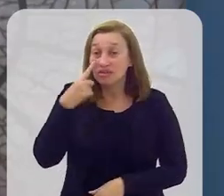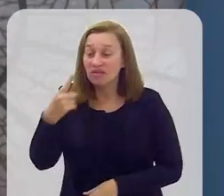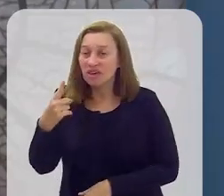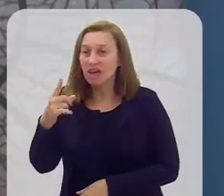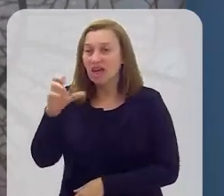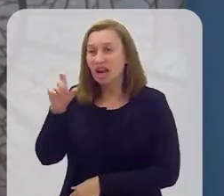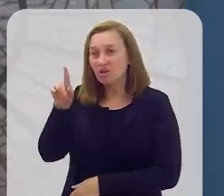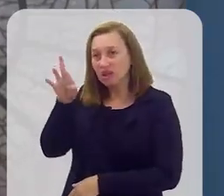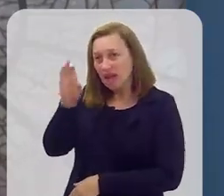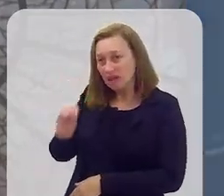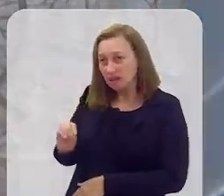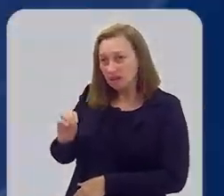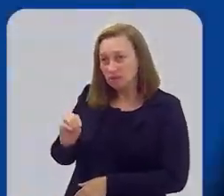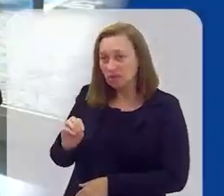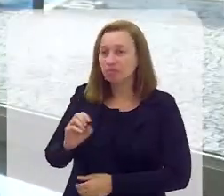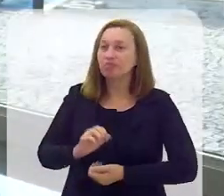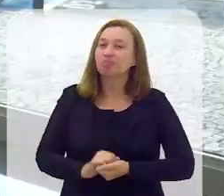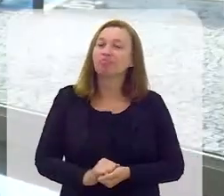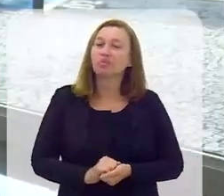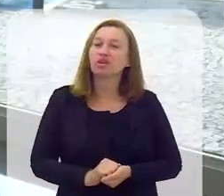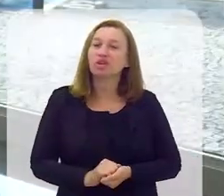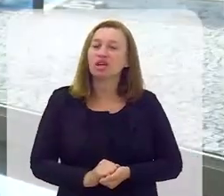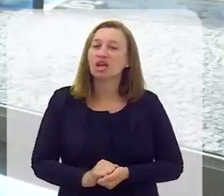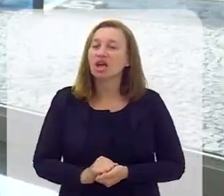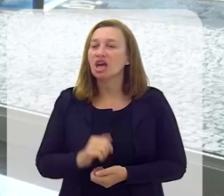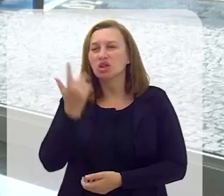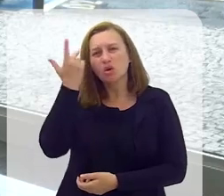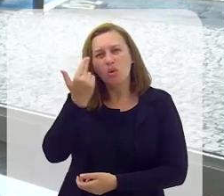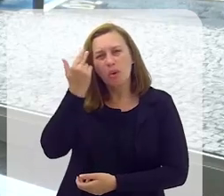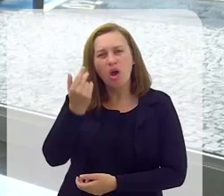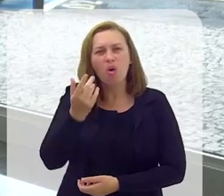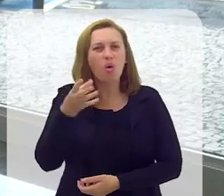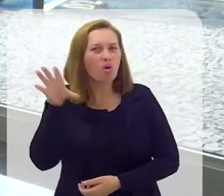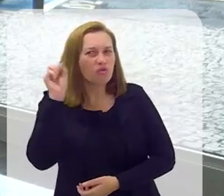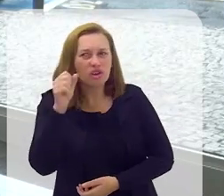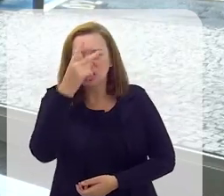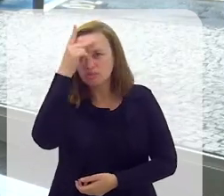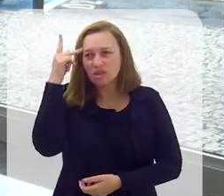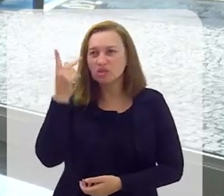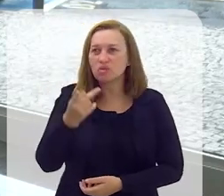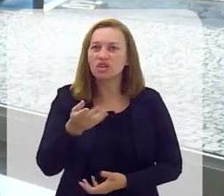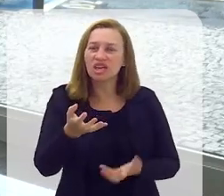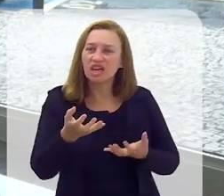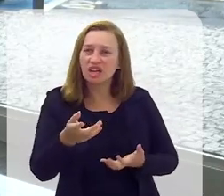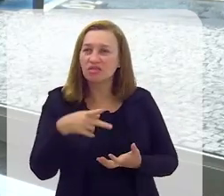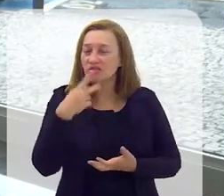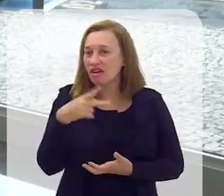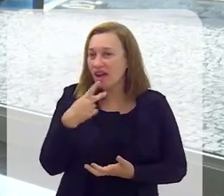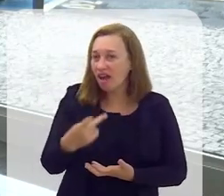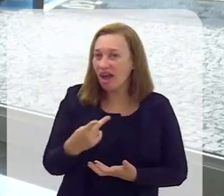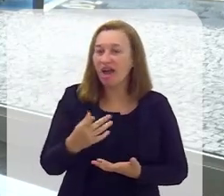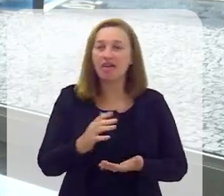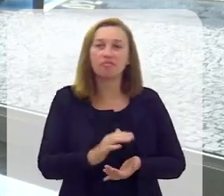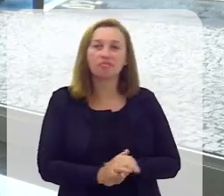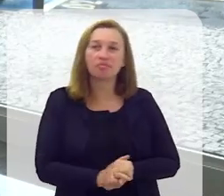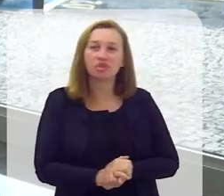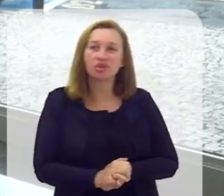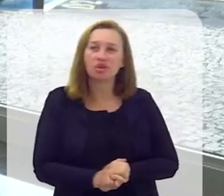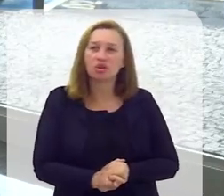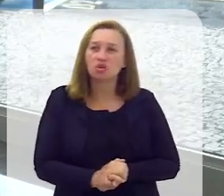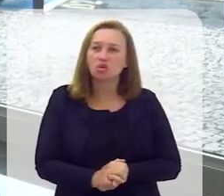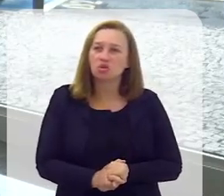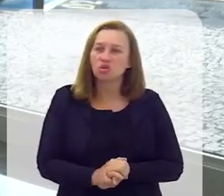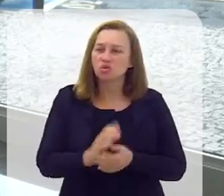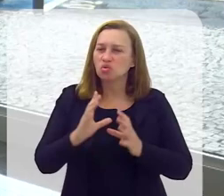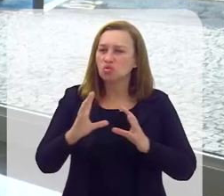Leonardo Jacinto. É bastante comum a gente ouvir as pessoas querendo dizer, na integridade, no